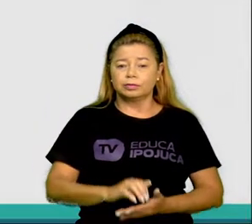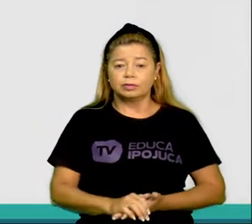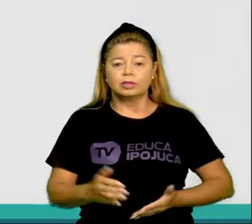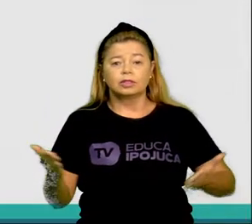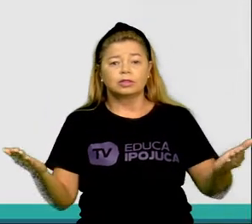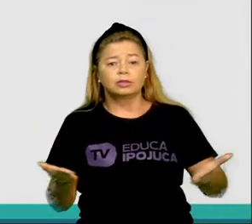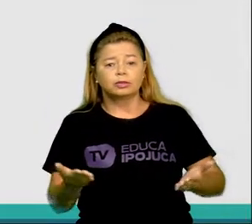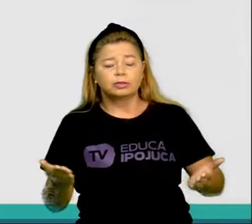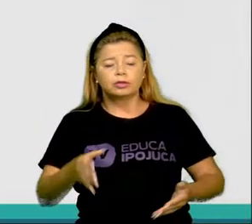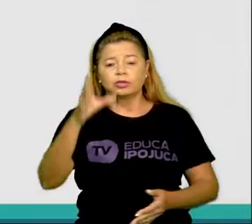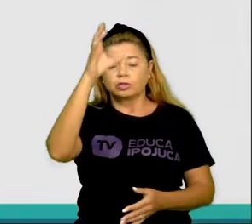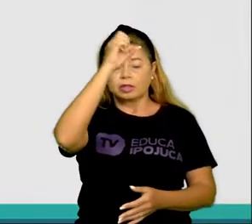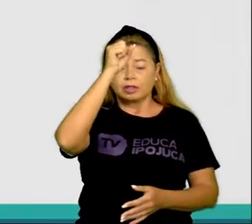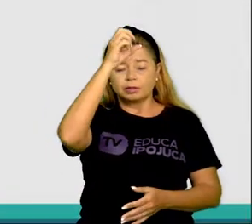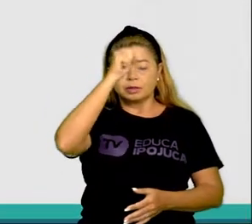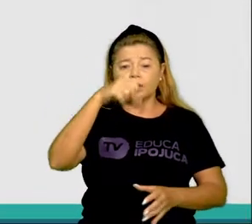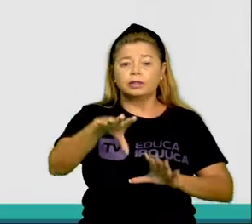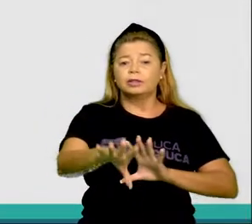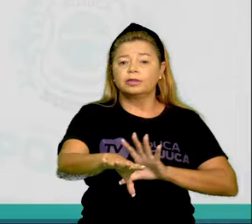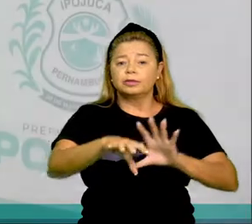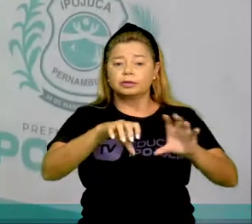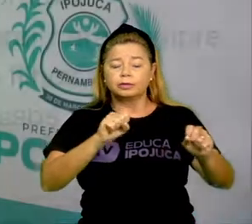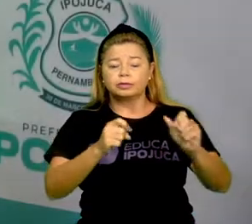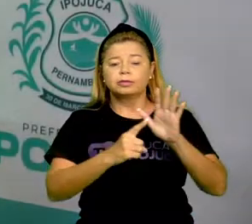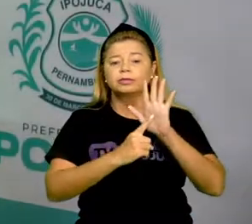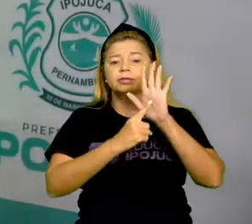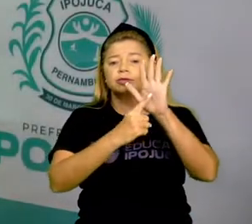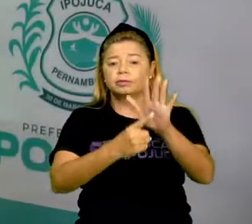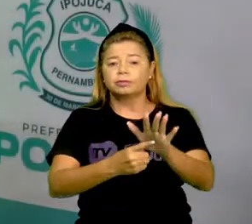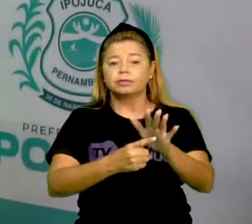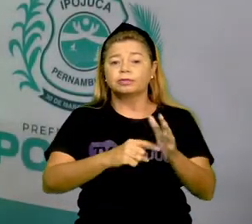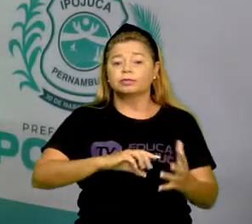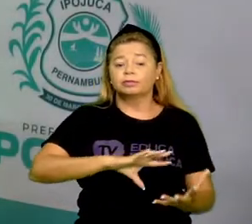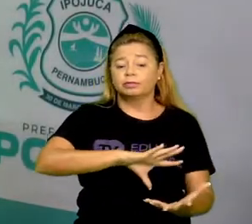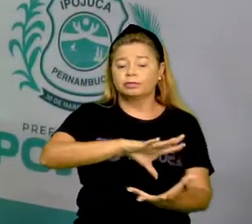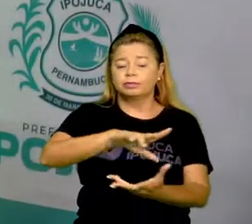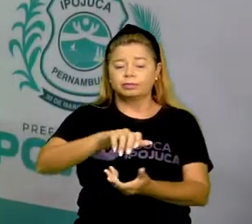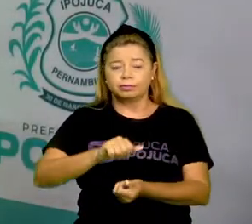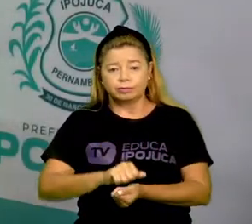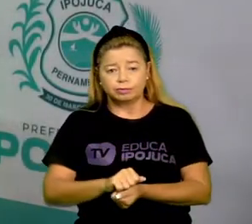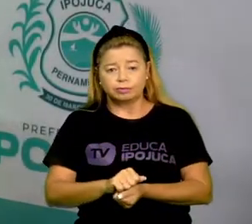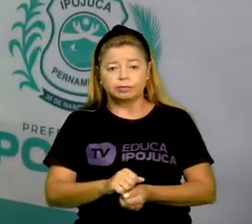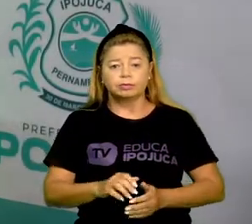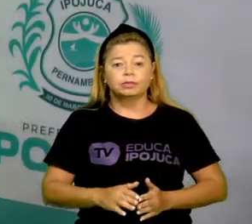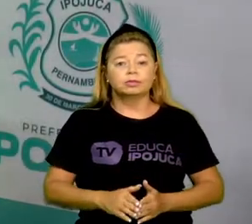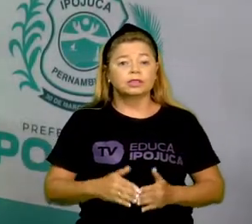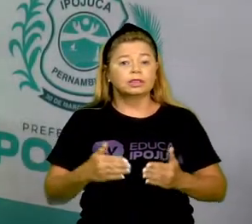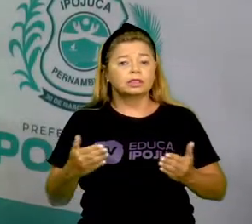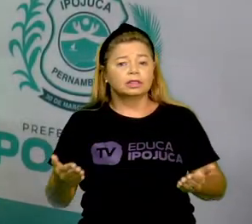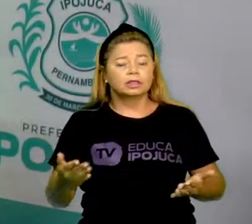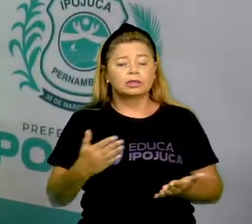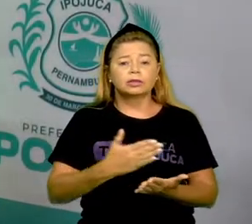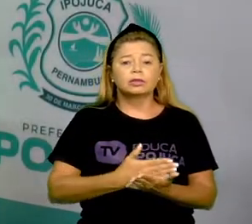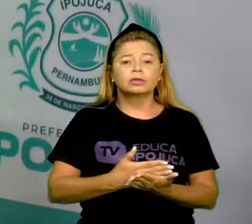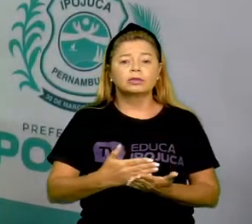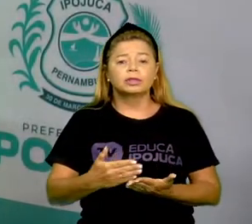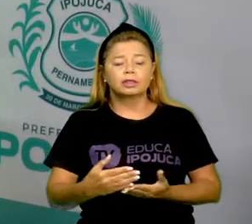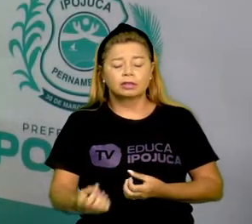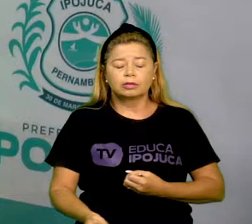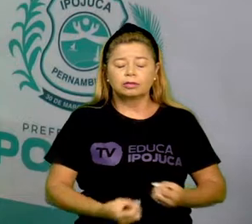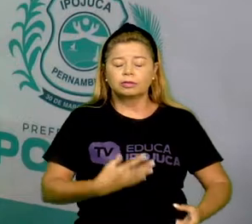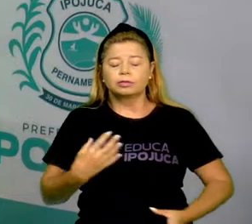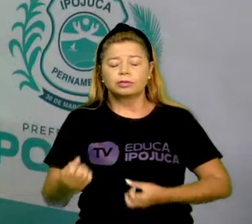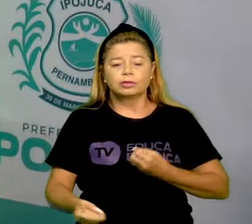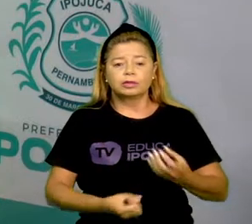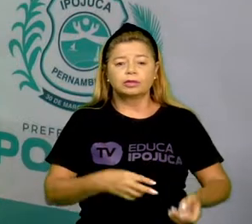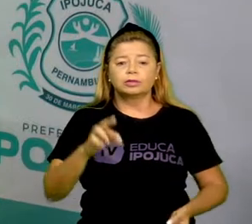forma e representação da Terra. Então, vamos começar com esse pequeno poema de Ruth